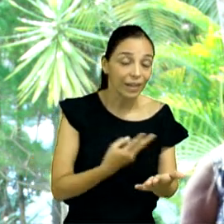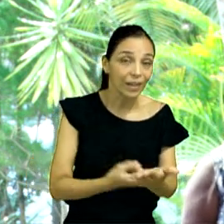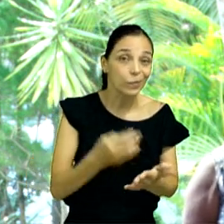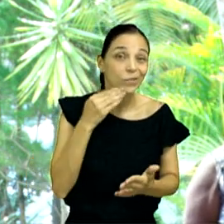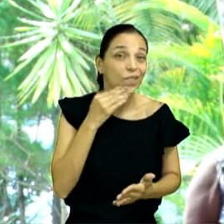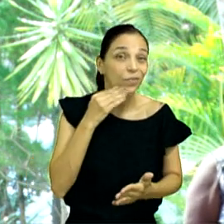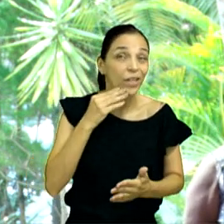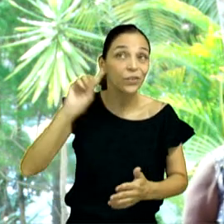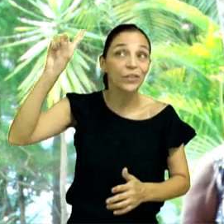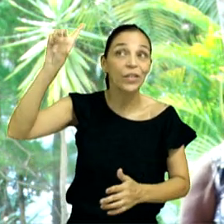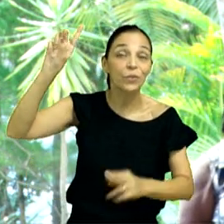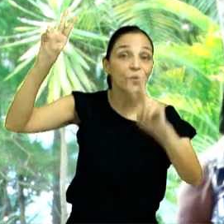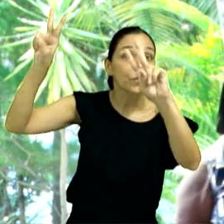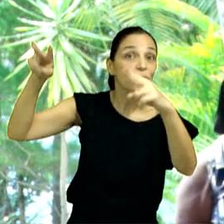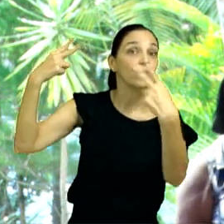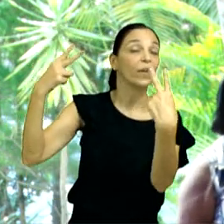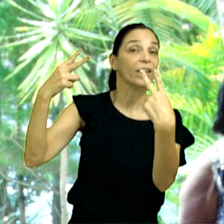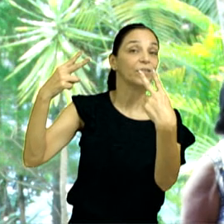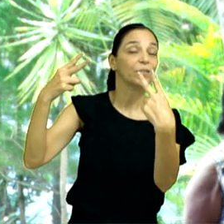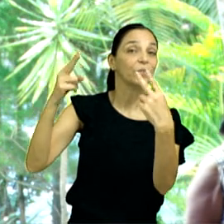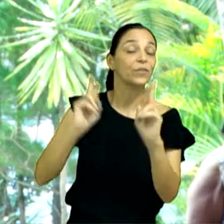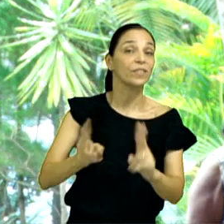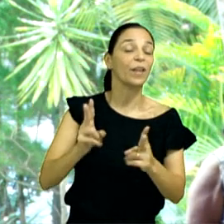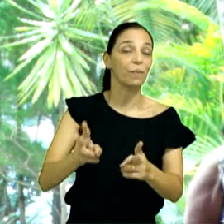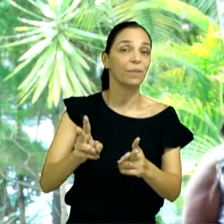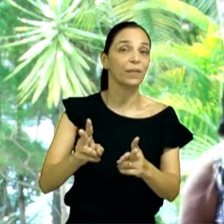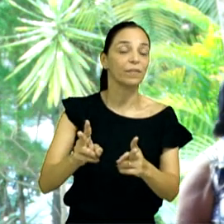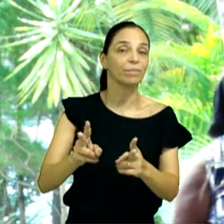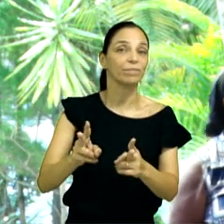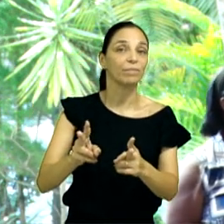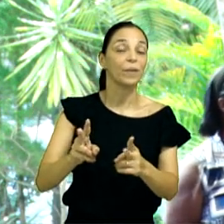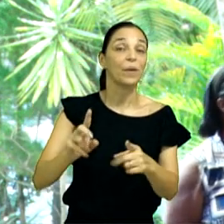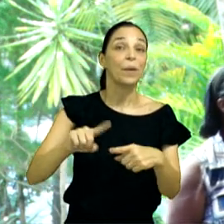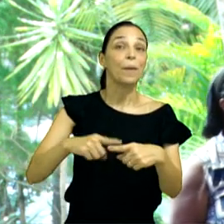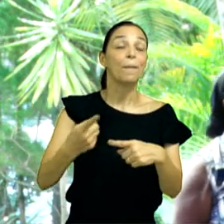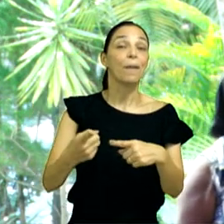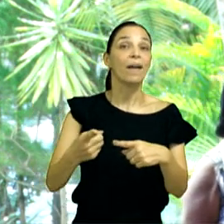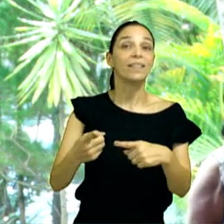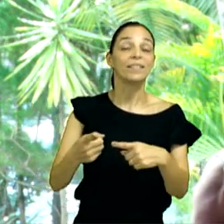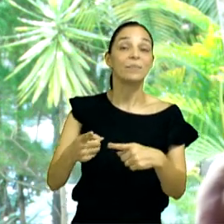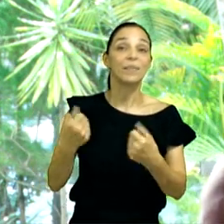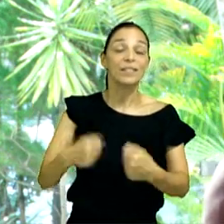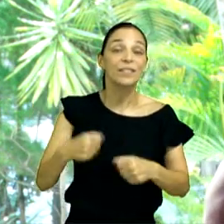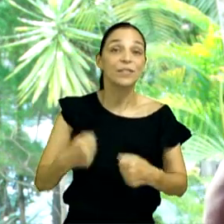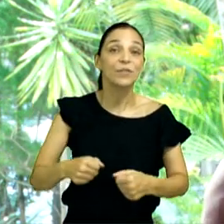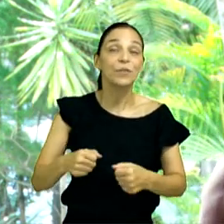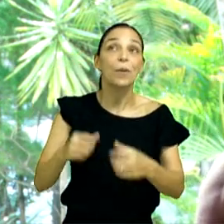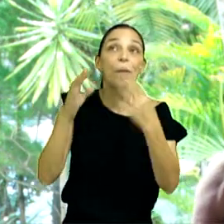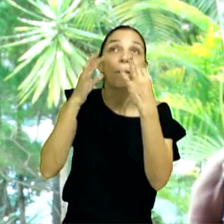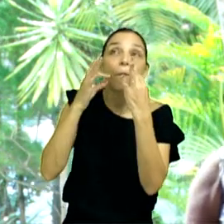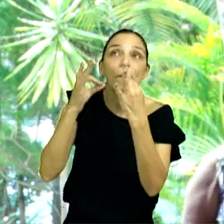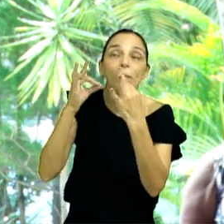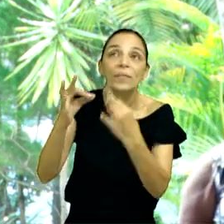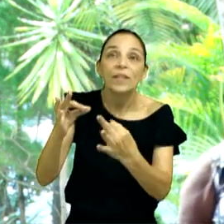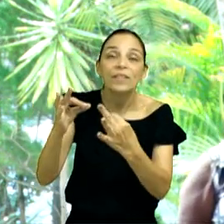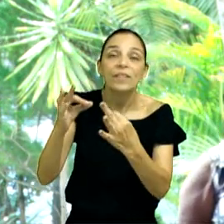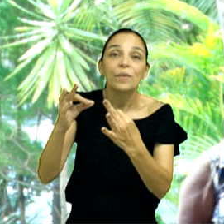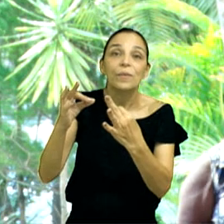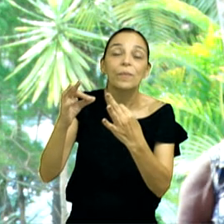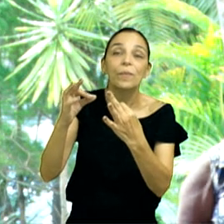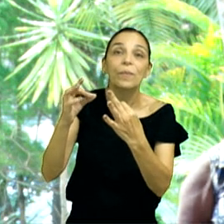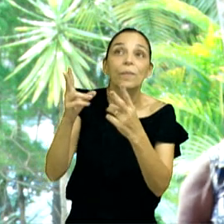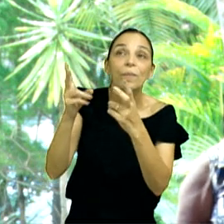falando agora, de eu ver, Deus me vendo, e eu perceber, que os olhos dEle estão sobre mim,